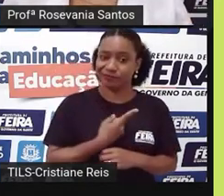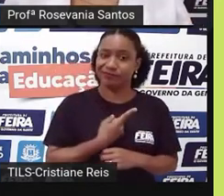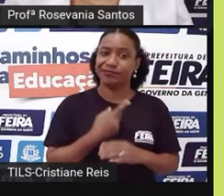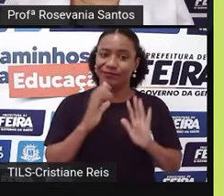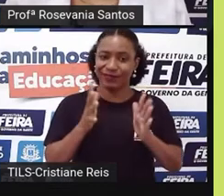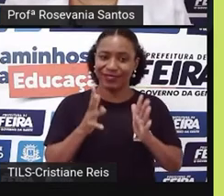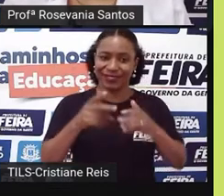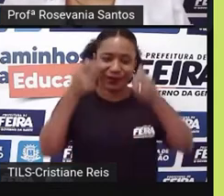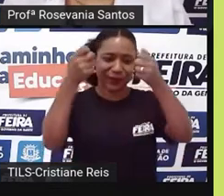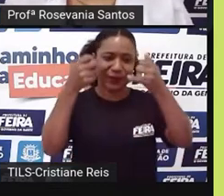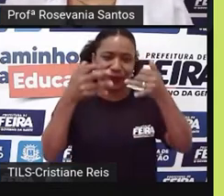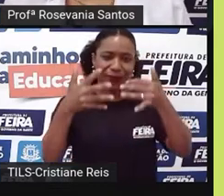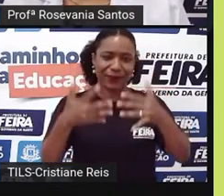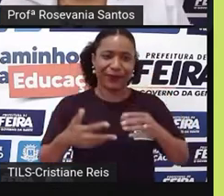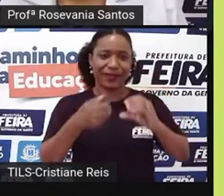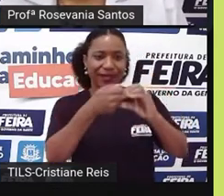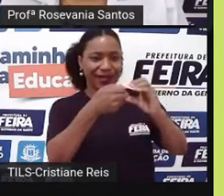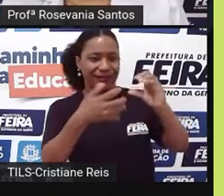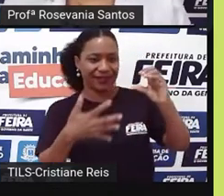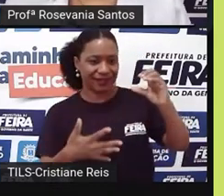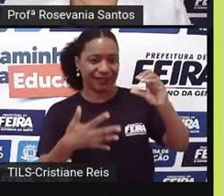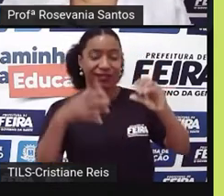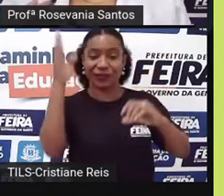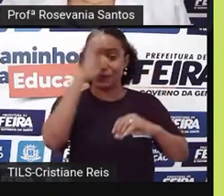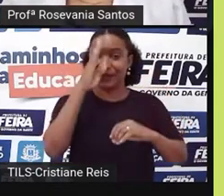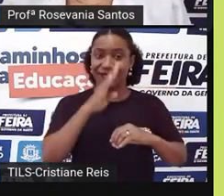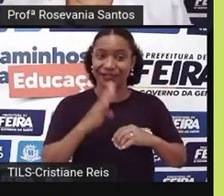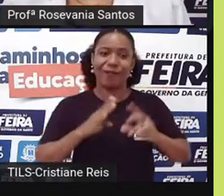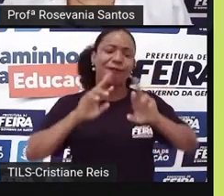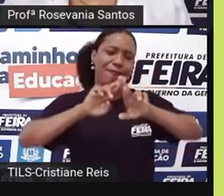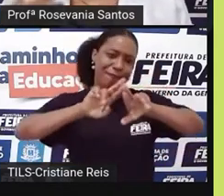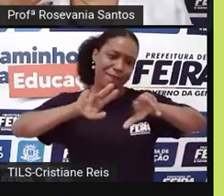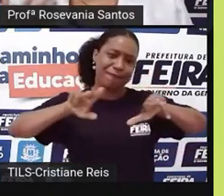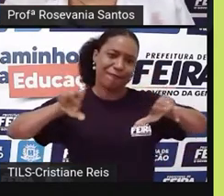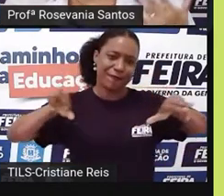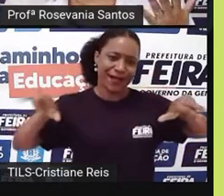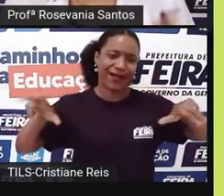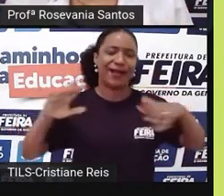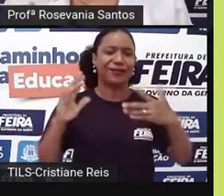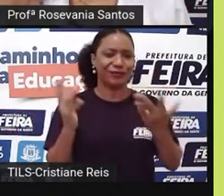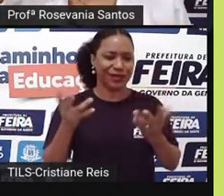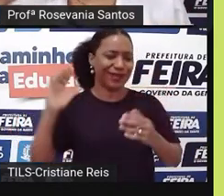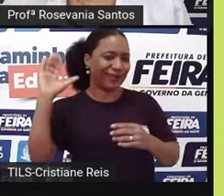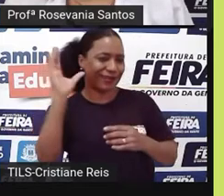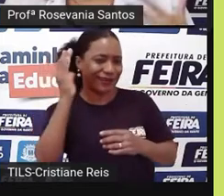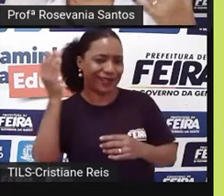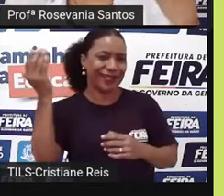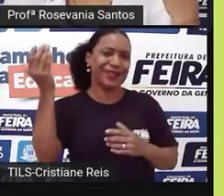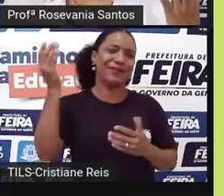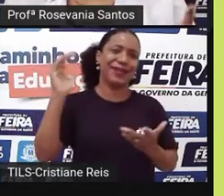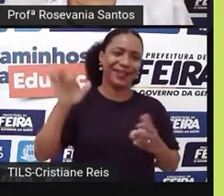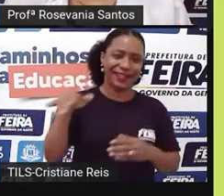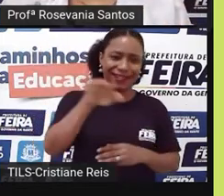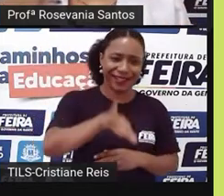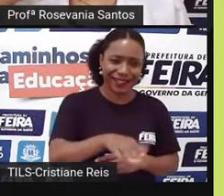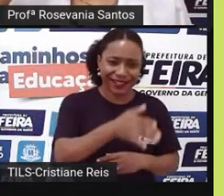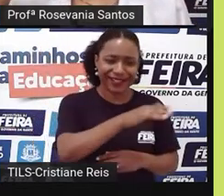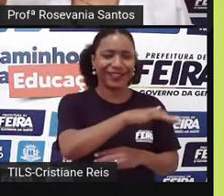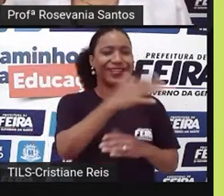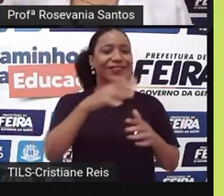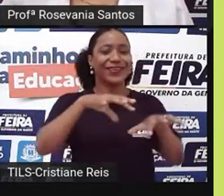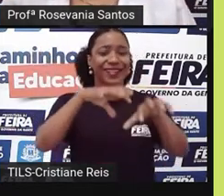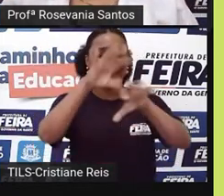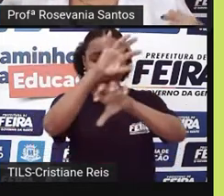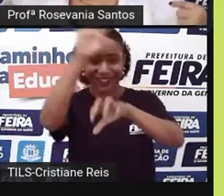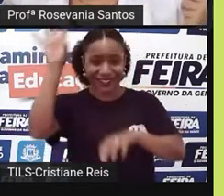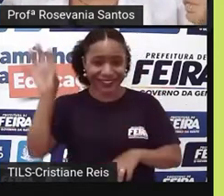vocês sabem que o sétimo ano a gente fala muito do Brasil, né, já falamos de clima, releio, vegetação, geografia, das regiões,